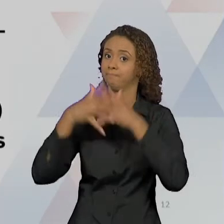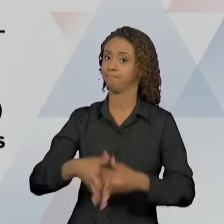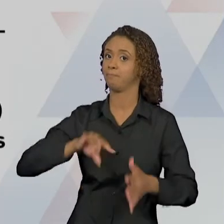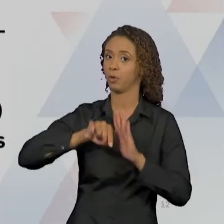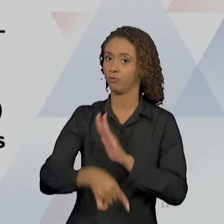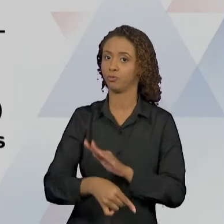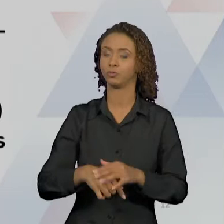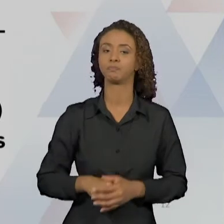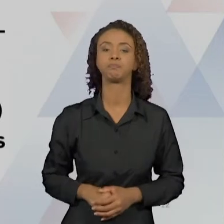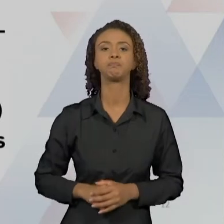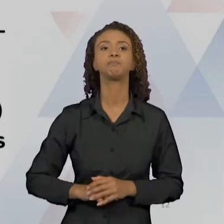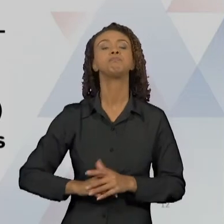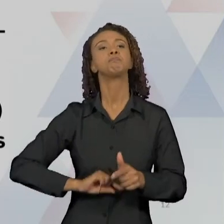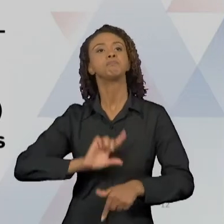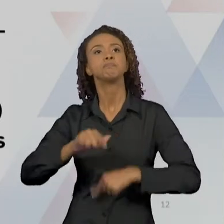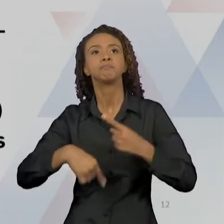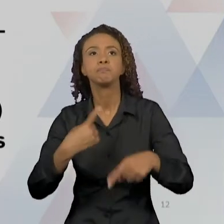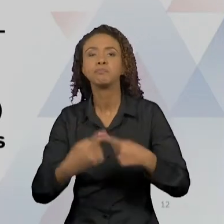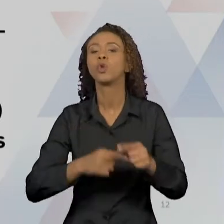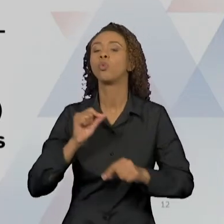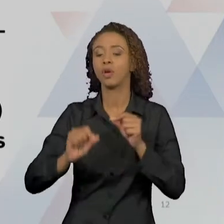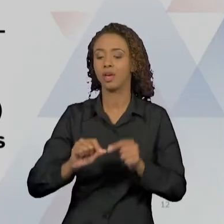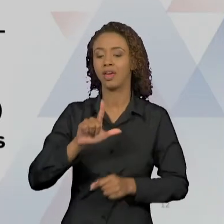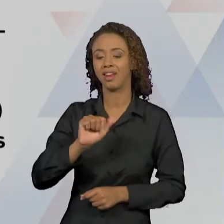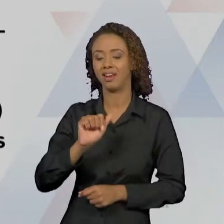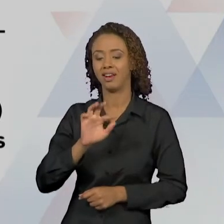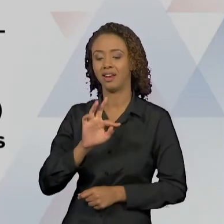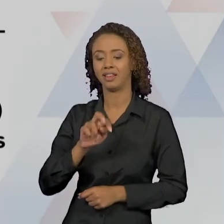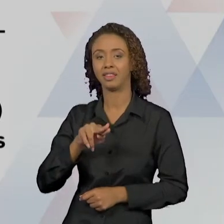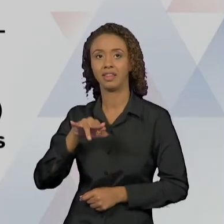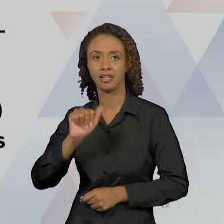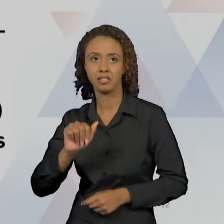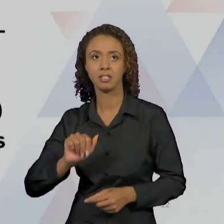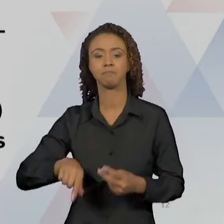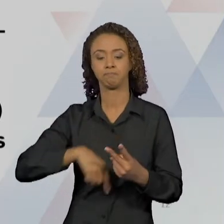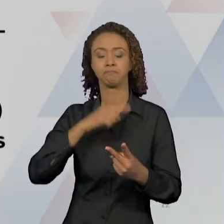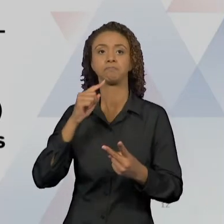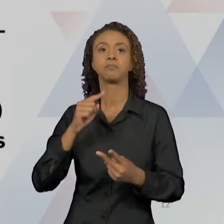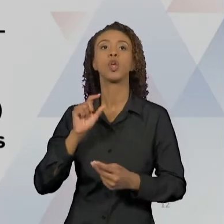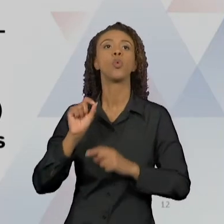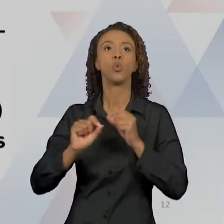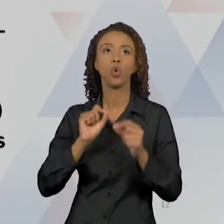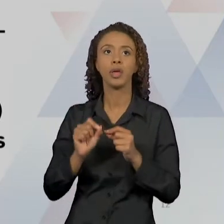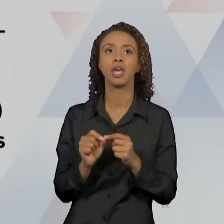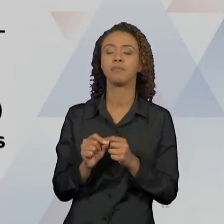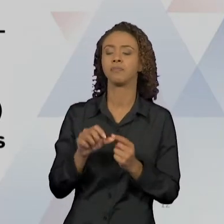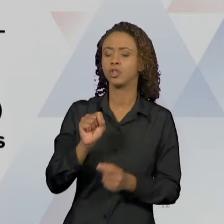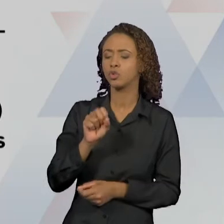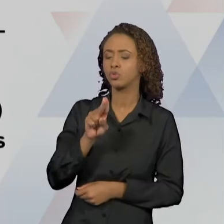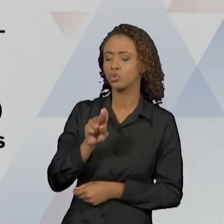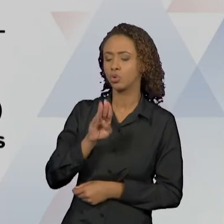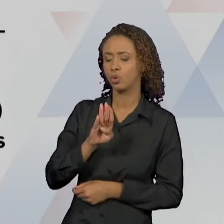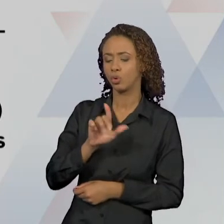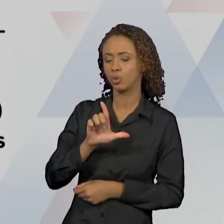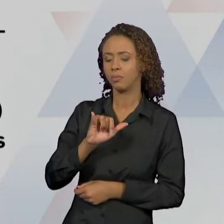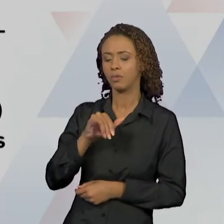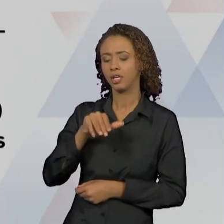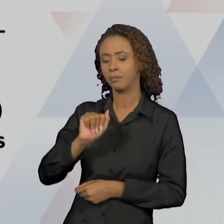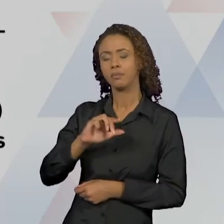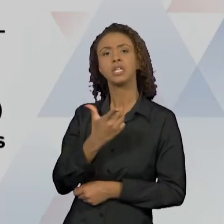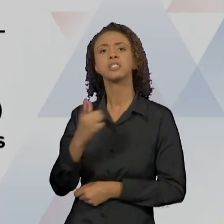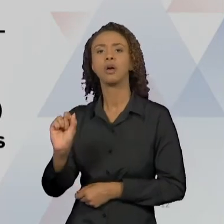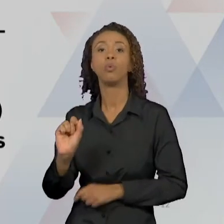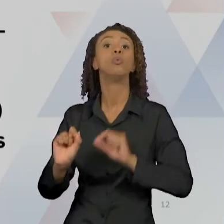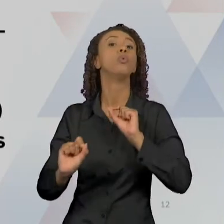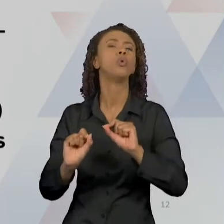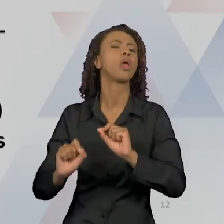fase de latência, a fase genital. Aqui eu só vou destacar, na fase de latência, a sublimação. Sublimação é um conceito